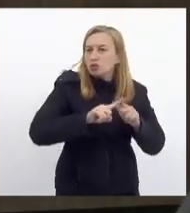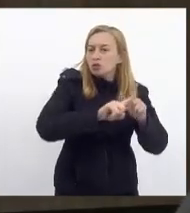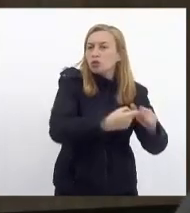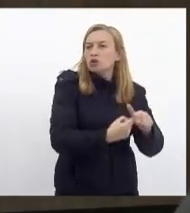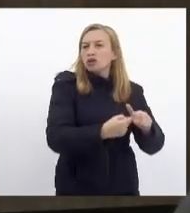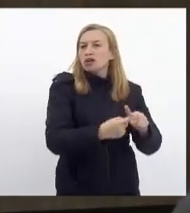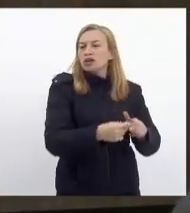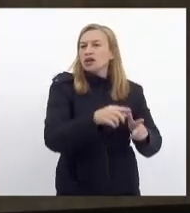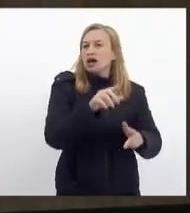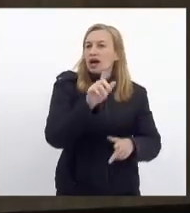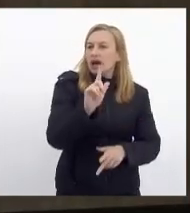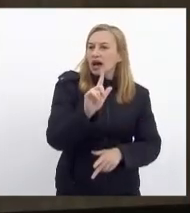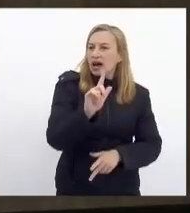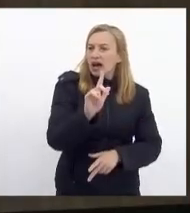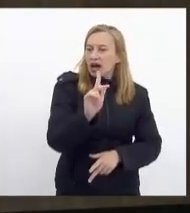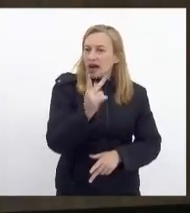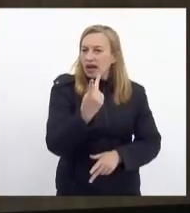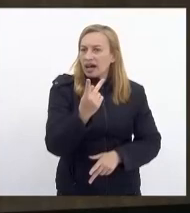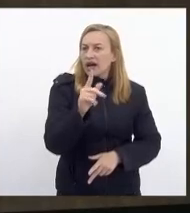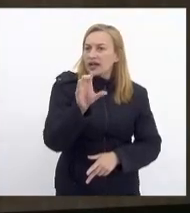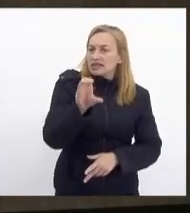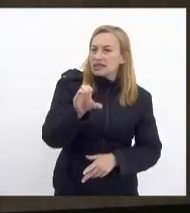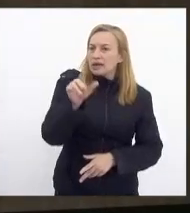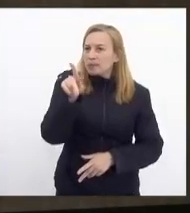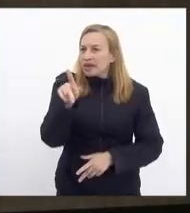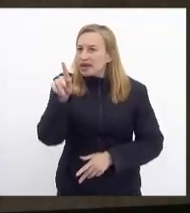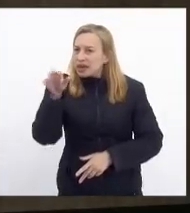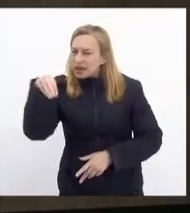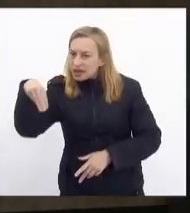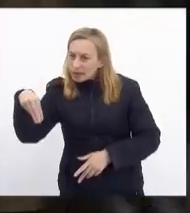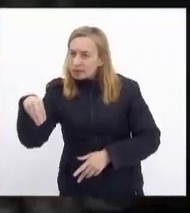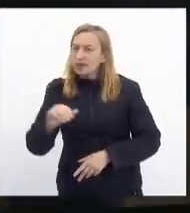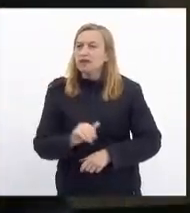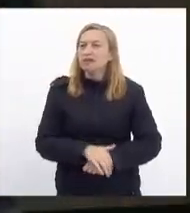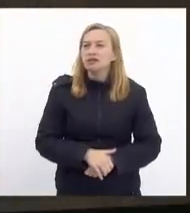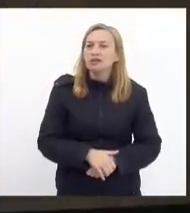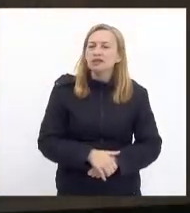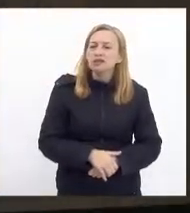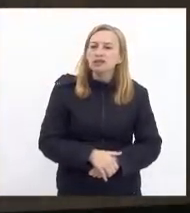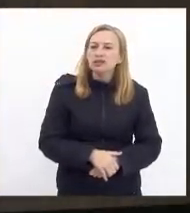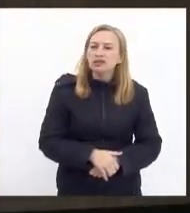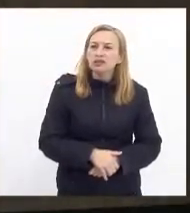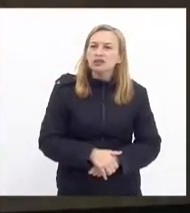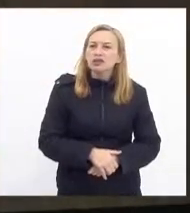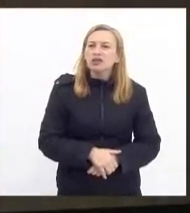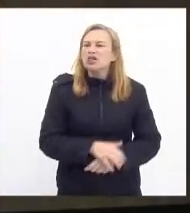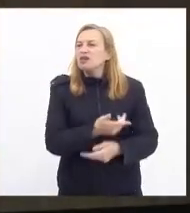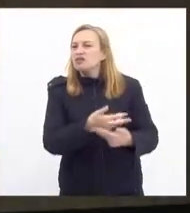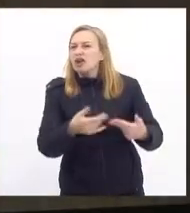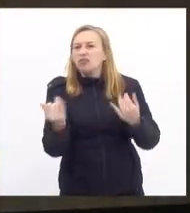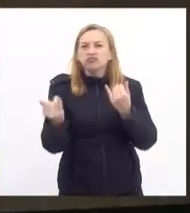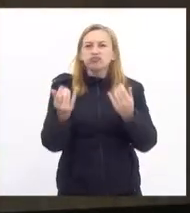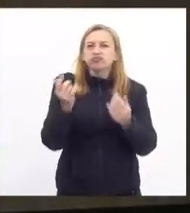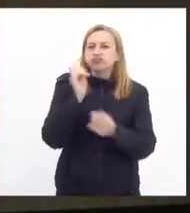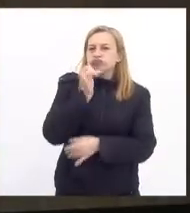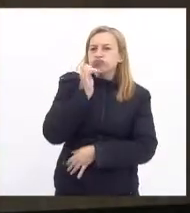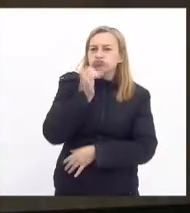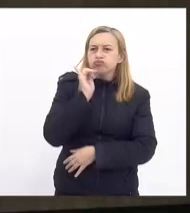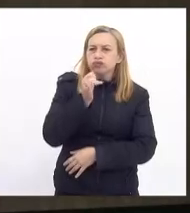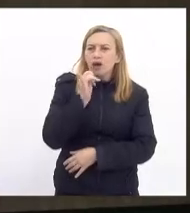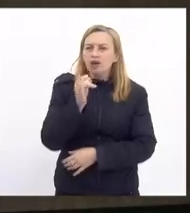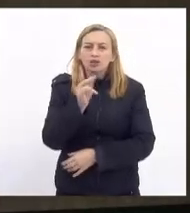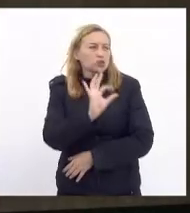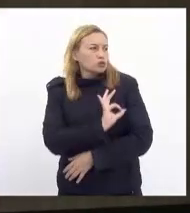do HCPM, do HPM-NIT e da Policlínica de Campos. Eu recebo diversos relatos dos policiais da